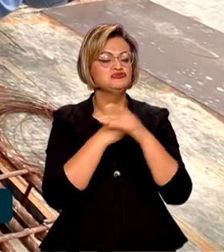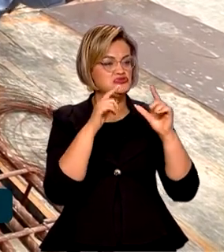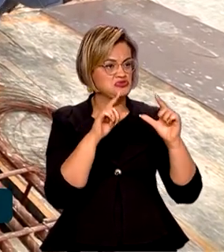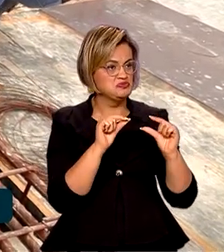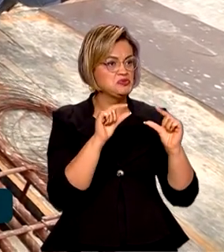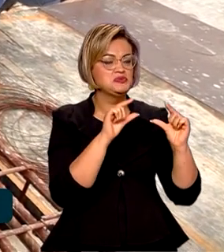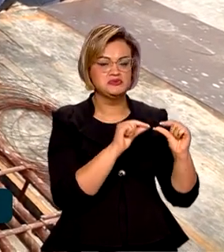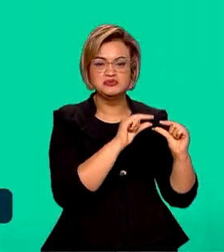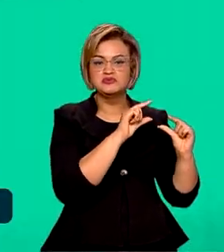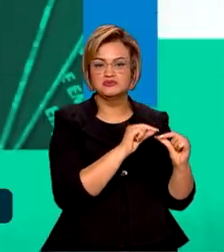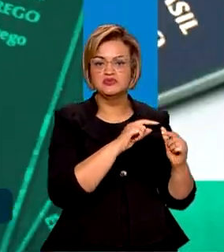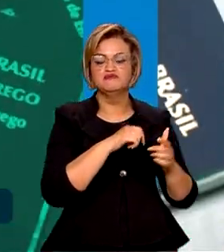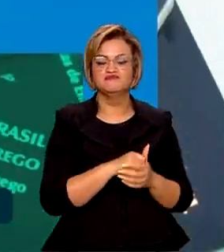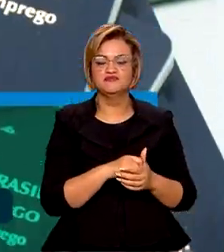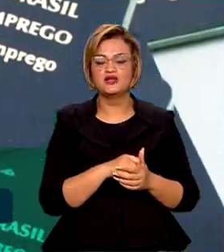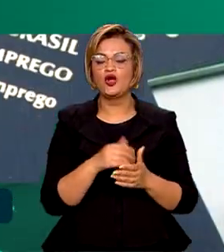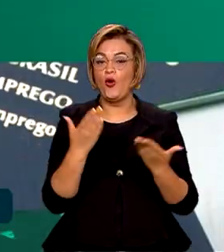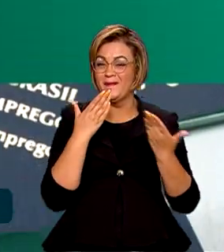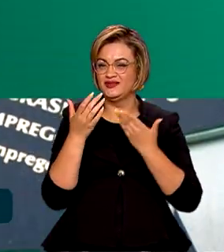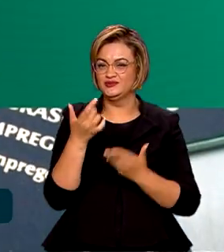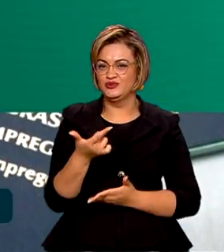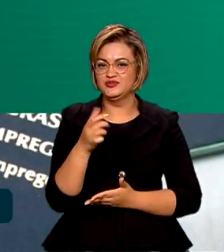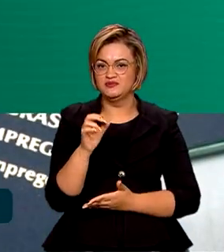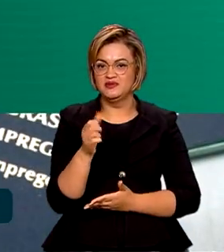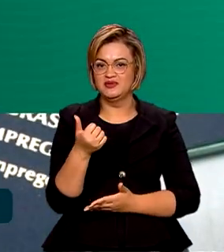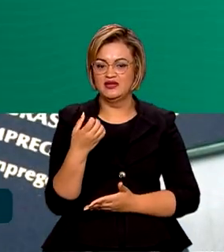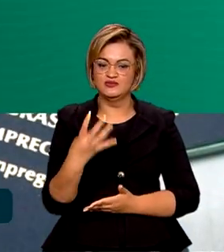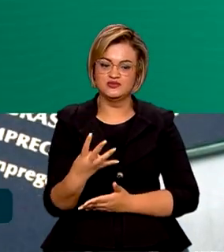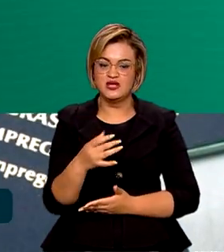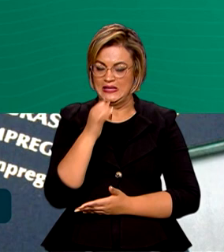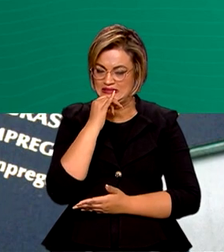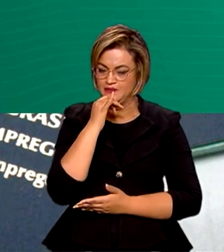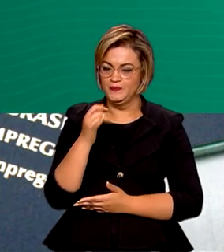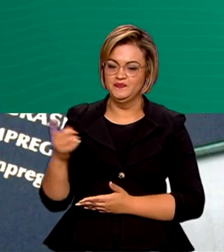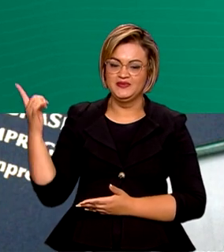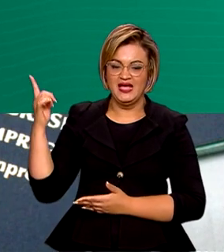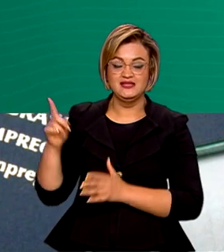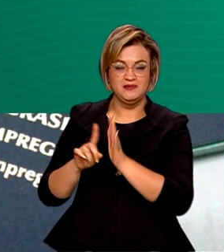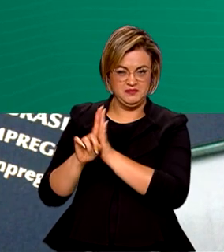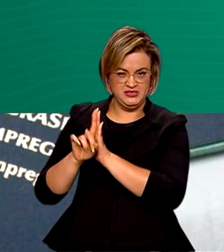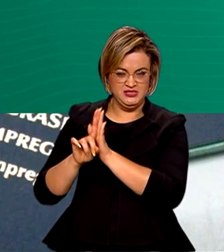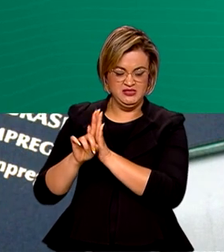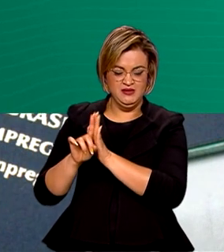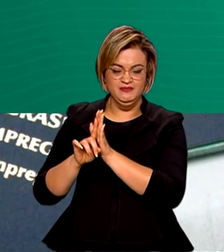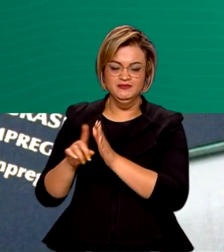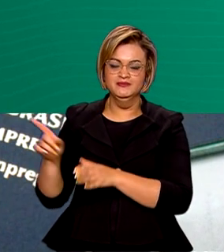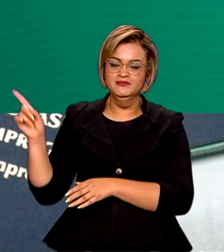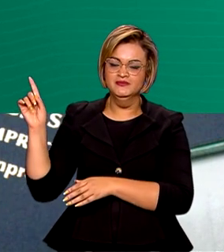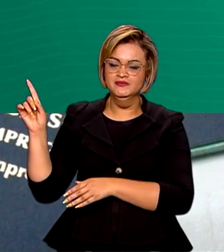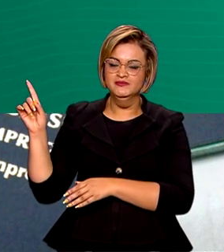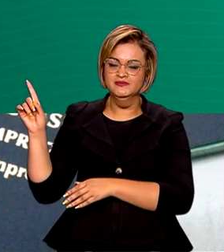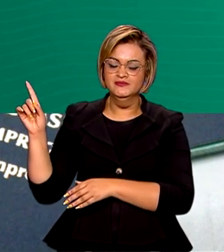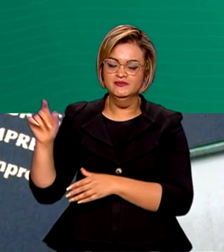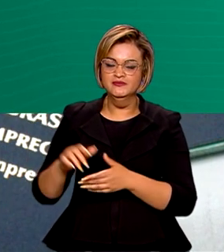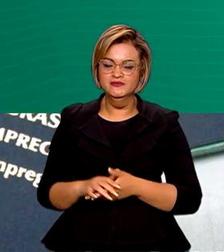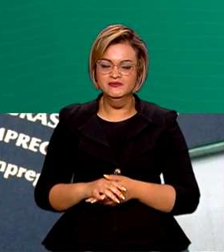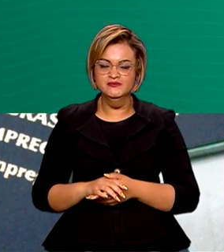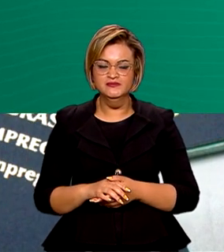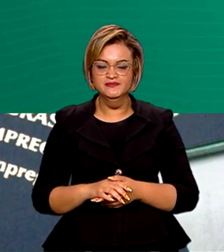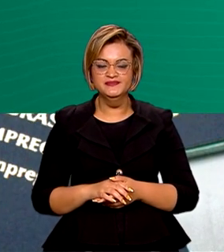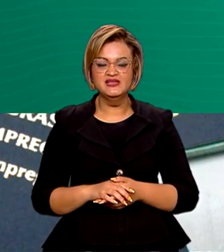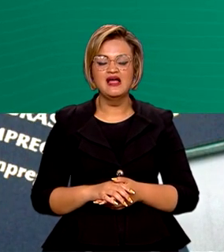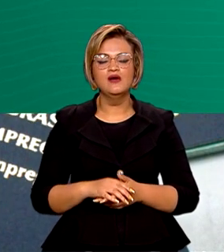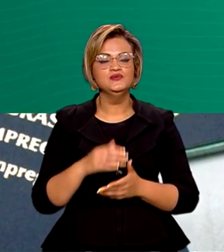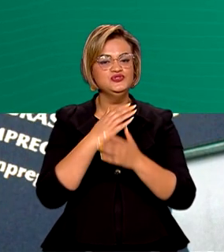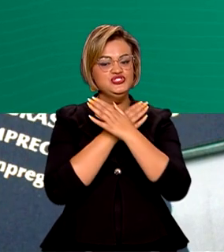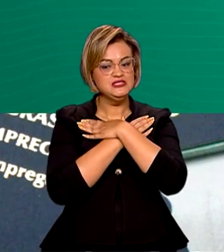2014. Segundo os dados do PNAD Contínua, a Pesquisa Nacional por Amostra de Domicílios, divulgada pelo IBGE, a taxa